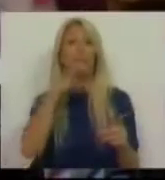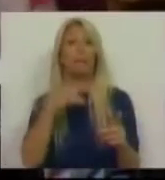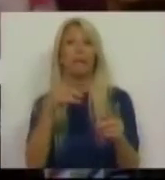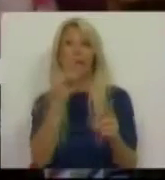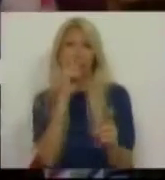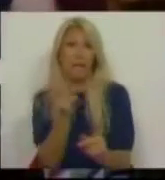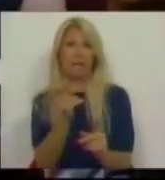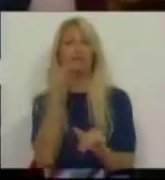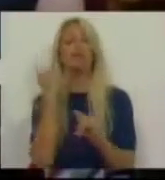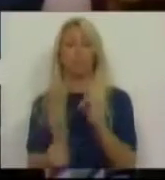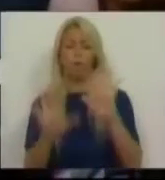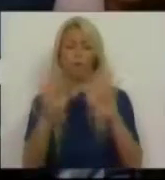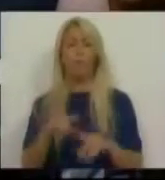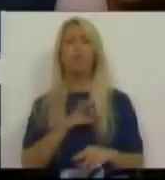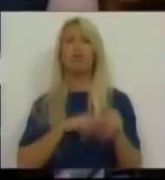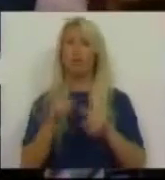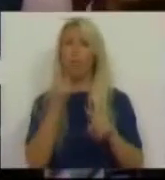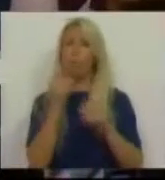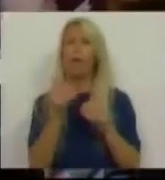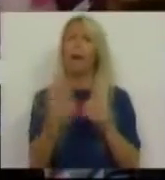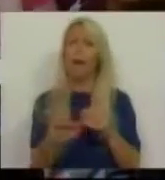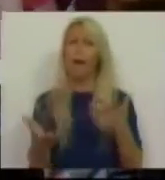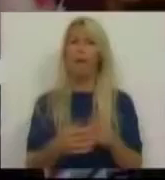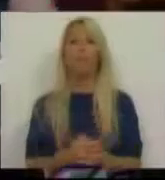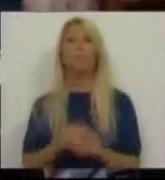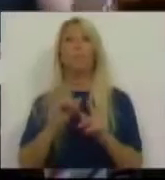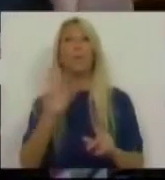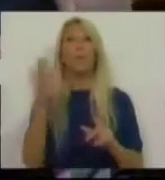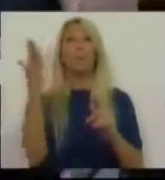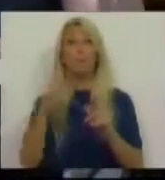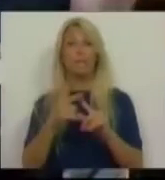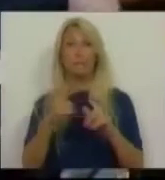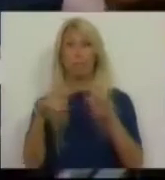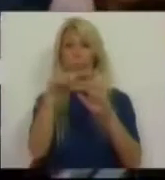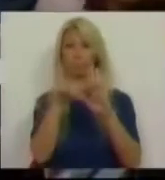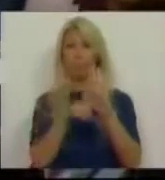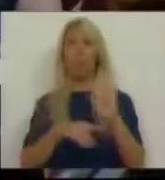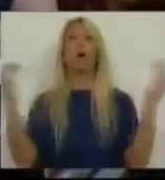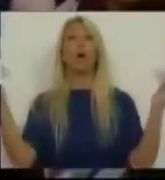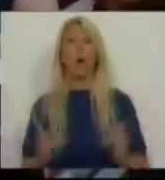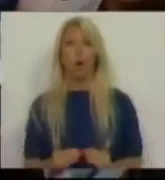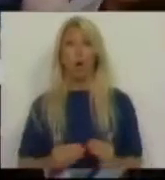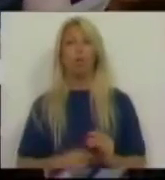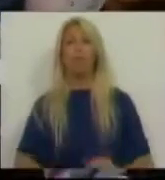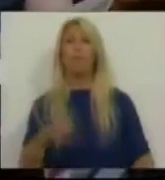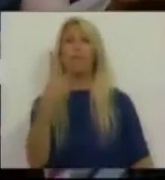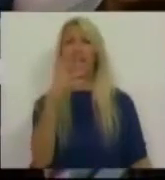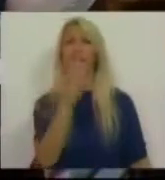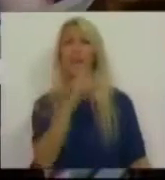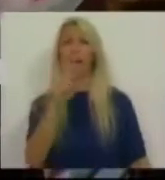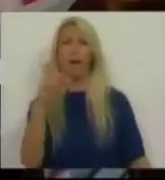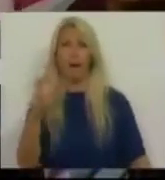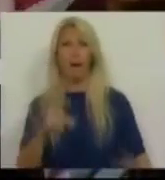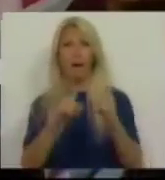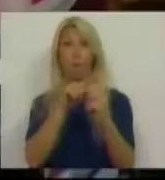Deputados, passando um pouco em frente, o princípio da redução, o primeiro R dos três R's, o princípio